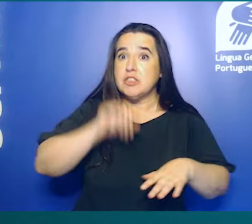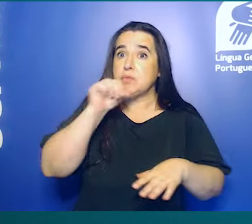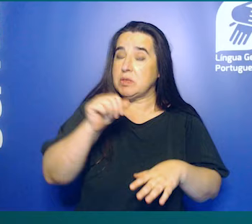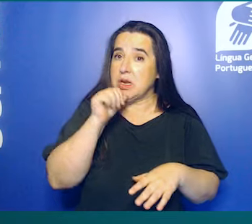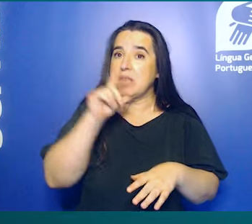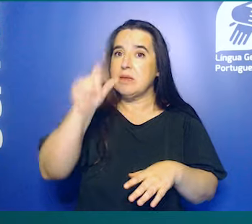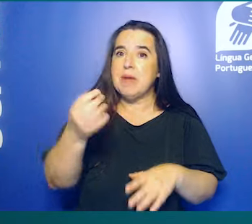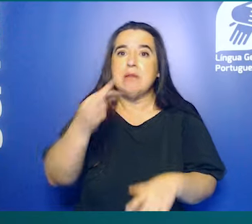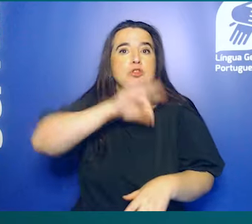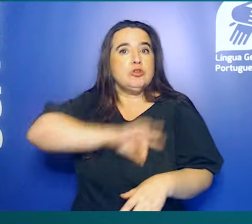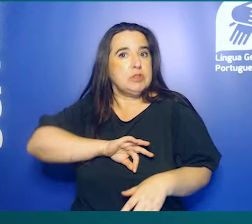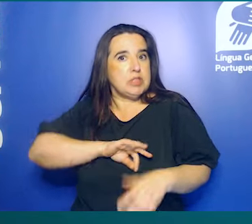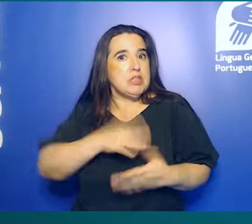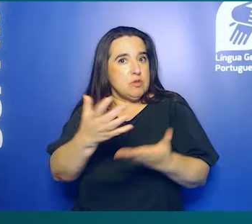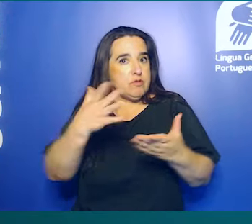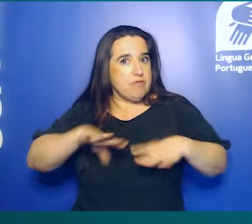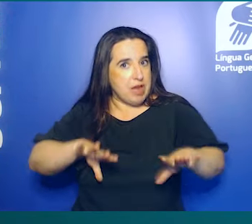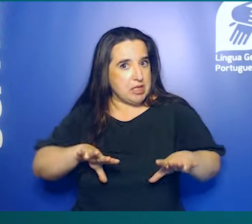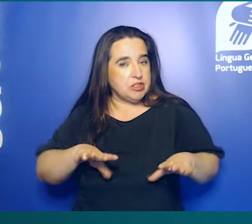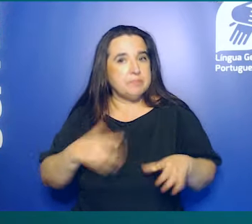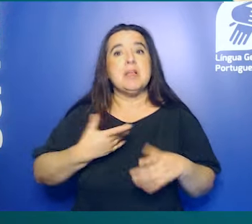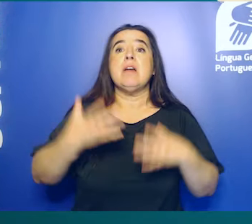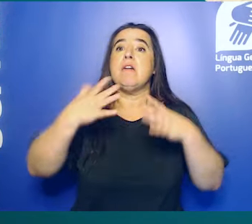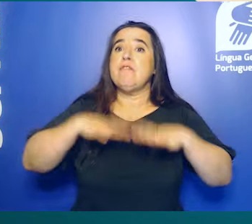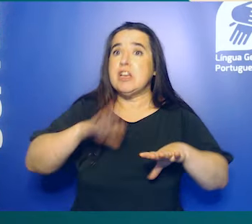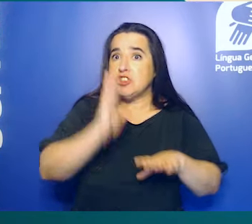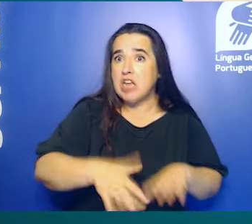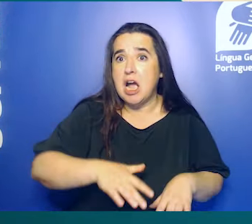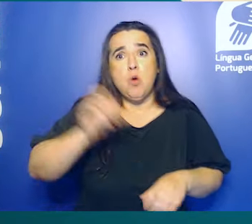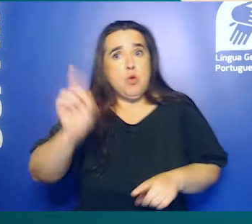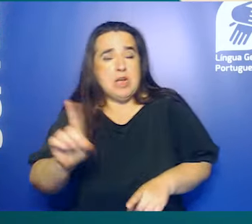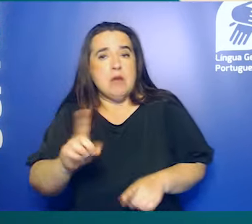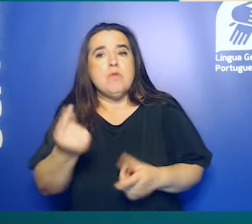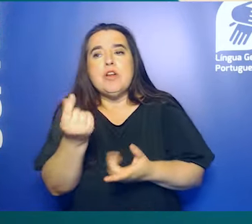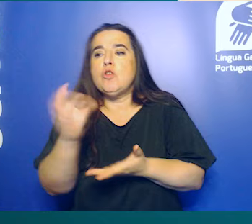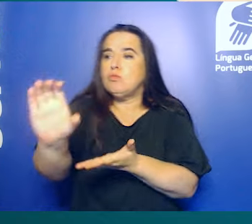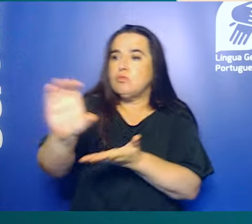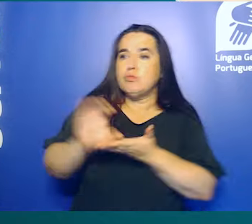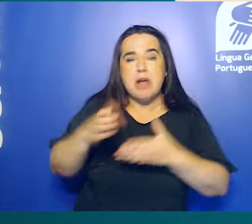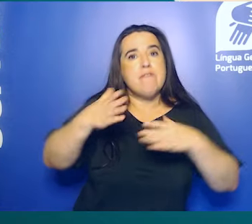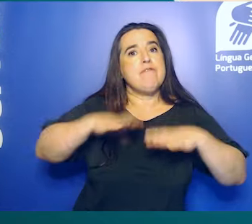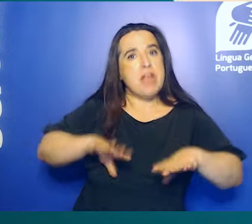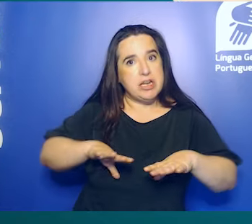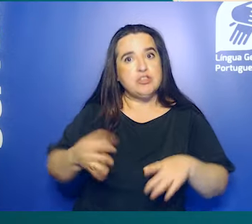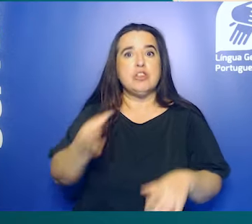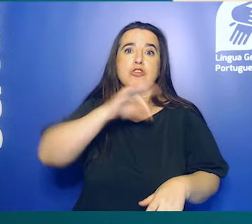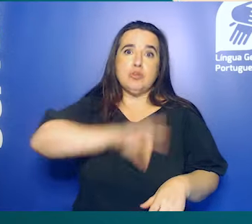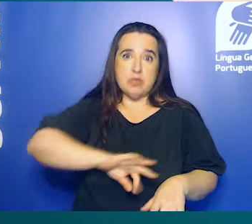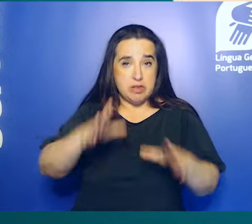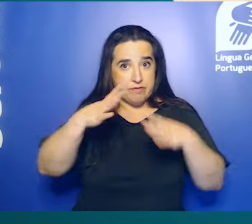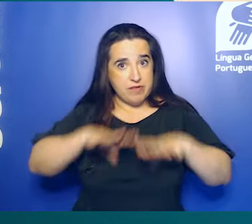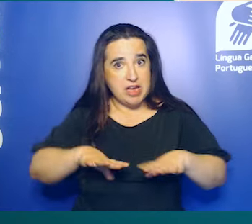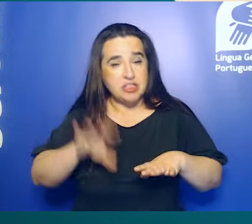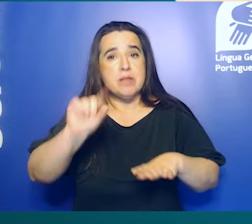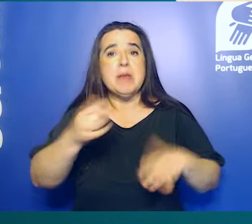gozadas e ao respectivo subsídio. Tenha gozado de férias ou não, receberá sempre os montantes relativos a férias, subsídio de férias